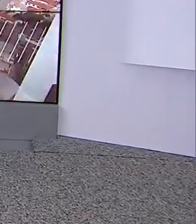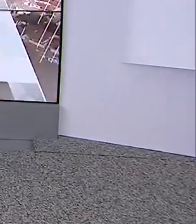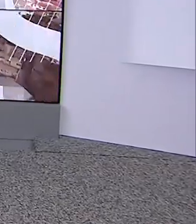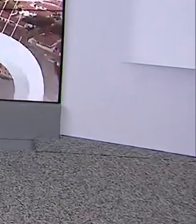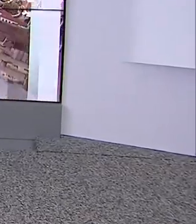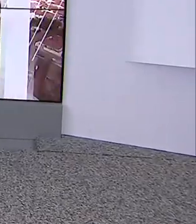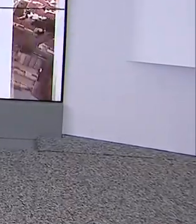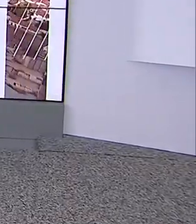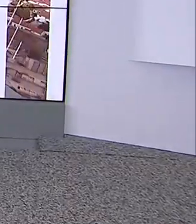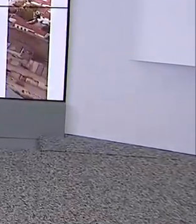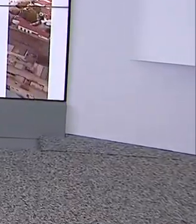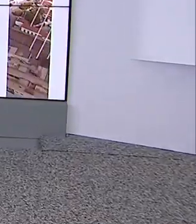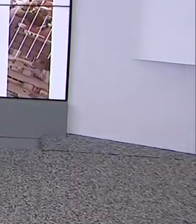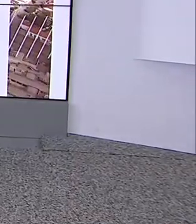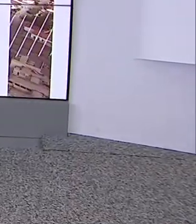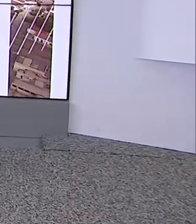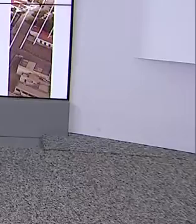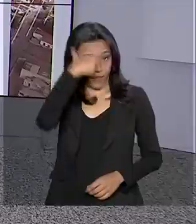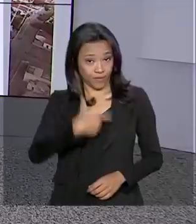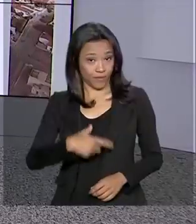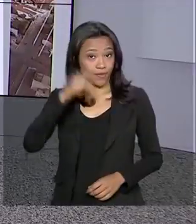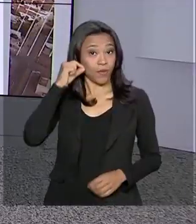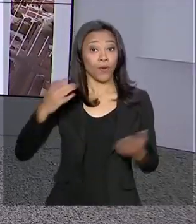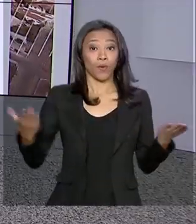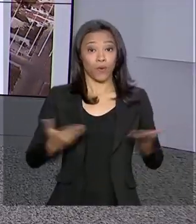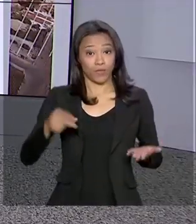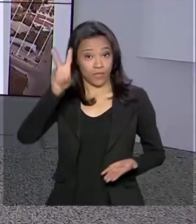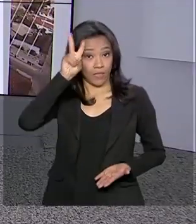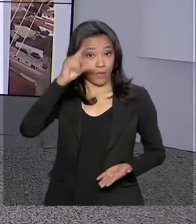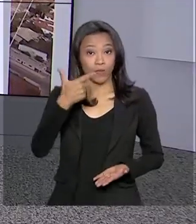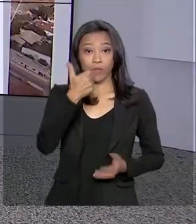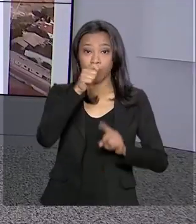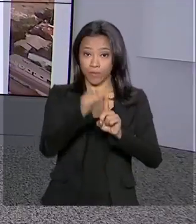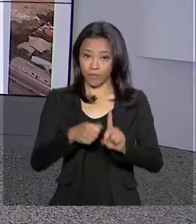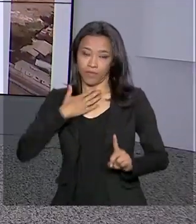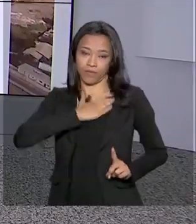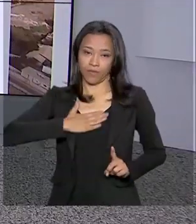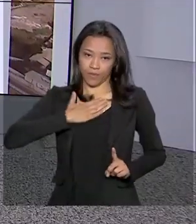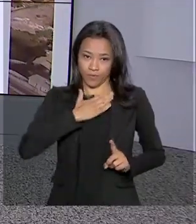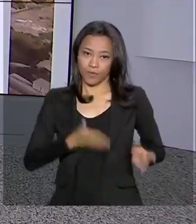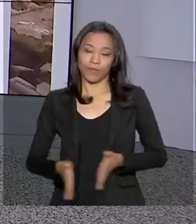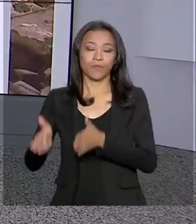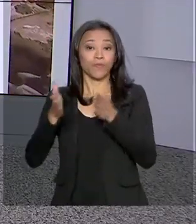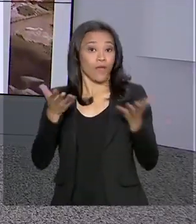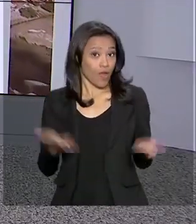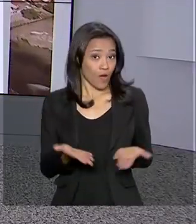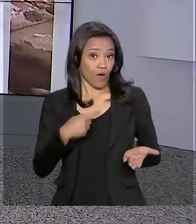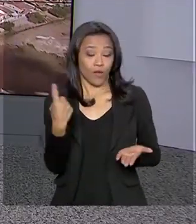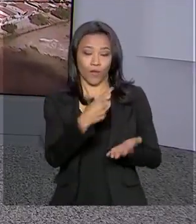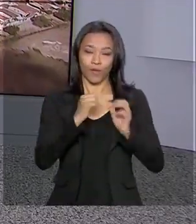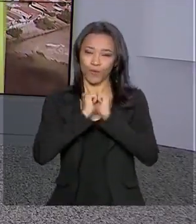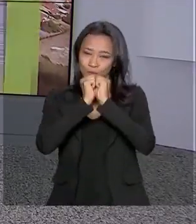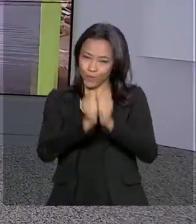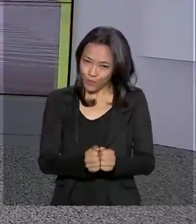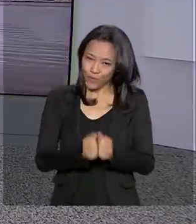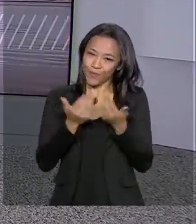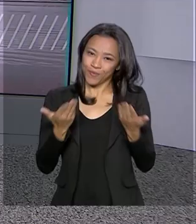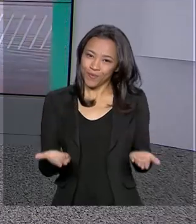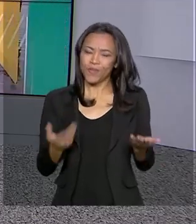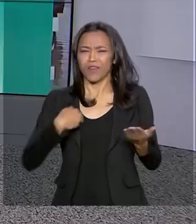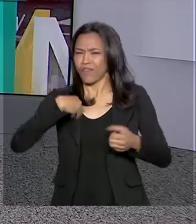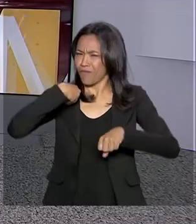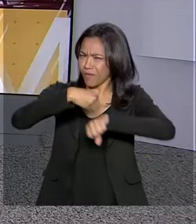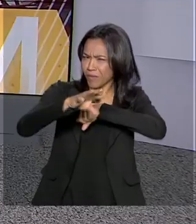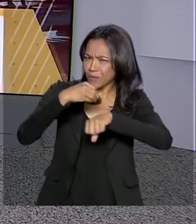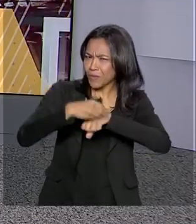Olá, bom dia pra você, sou Renata Corsini, hoje é segunda-feira, 12 de agosto. A partir de agora, estamos juntos no Brasil em Dia, com